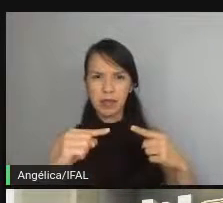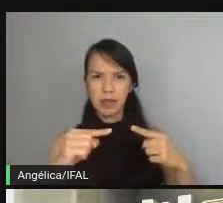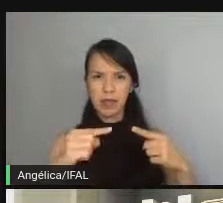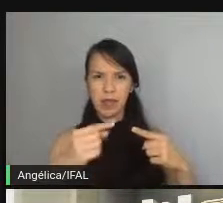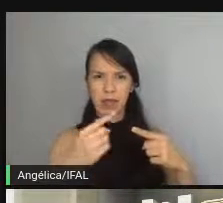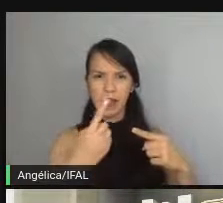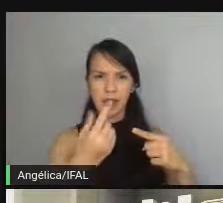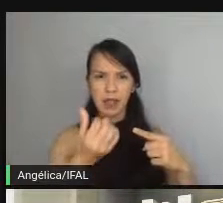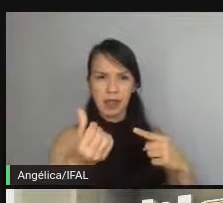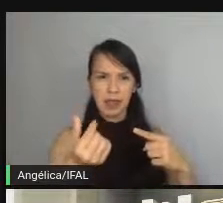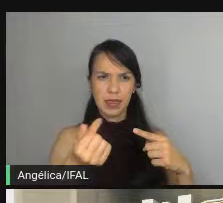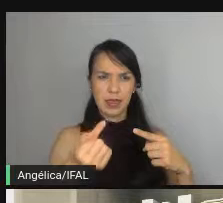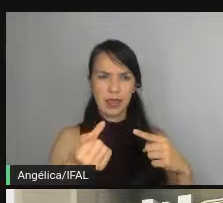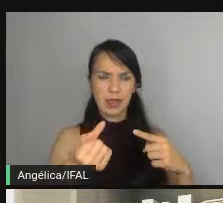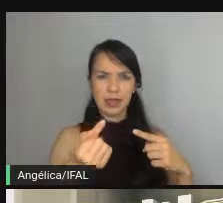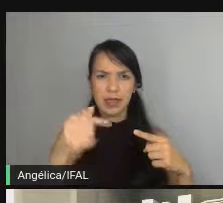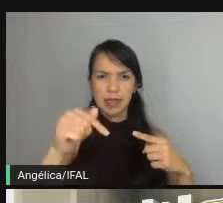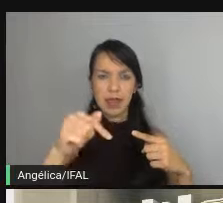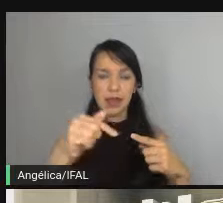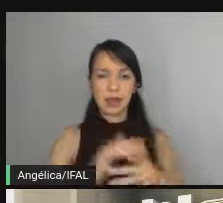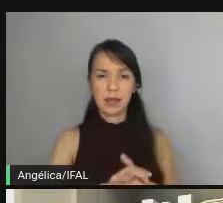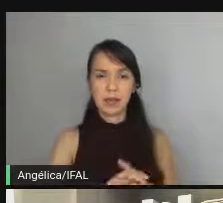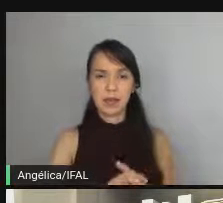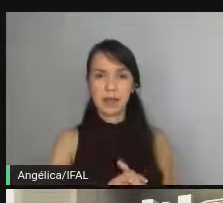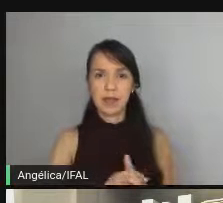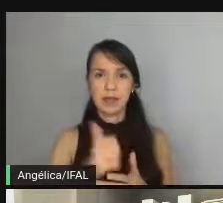pronto perfeito melhor